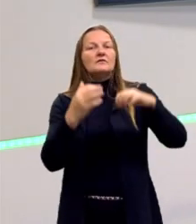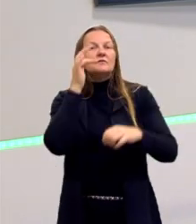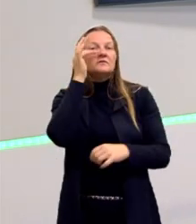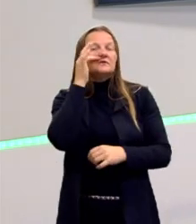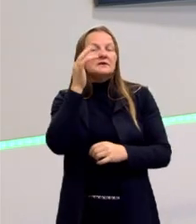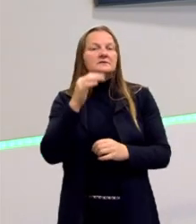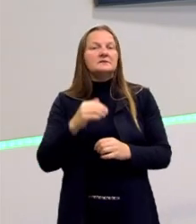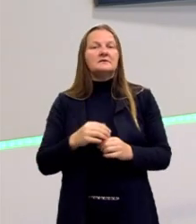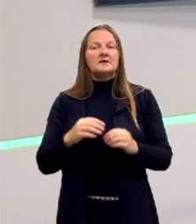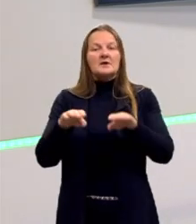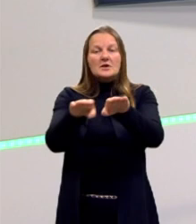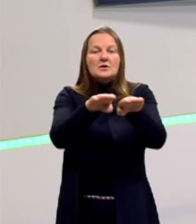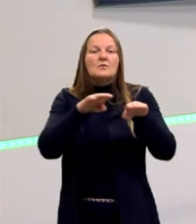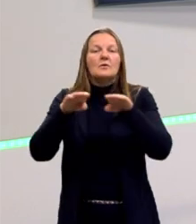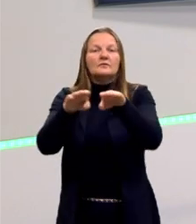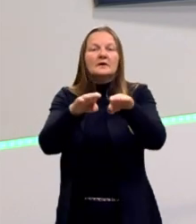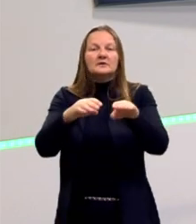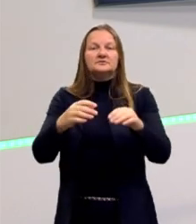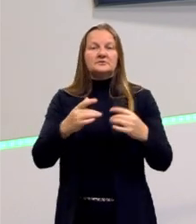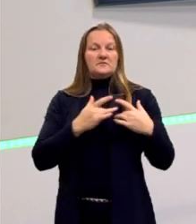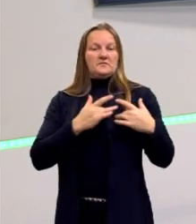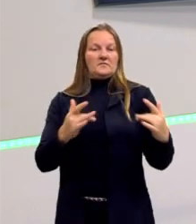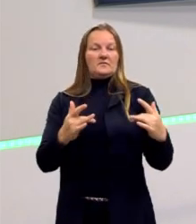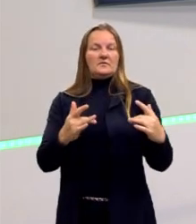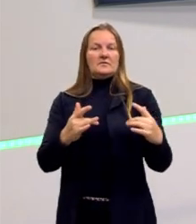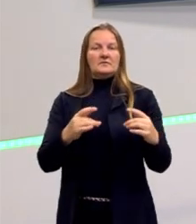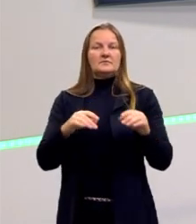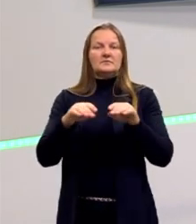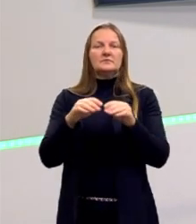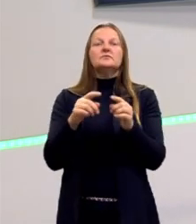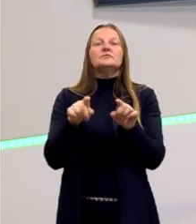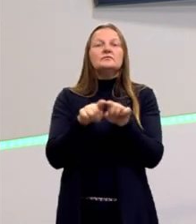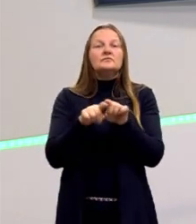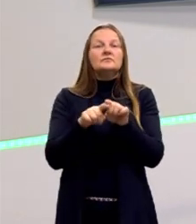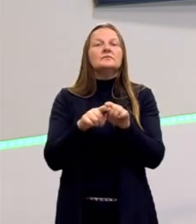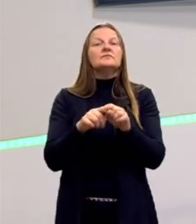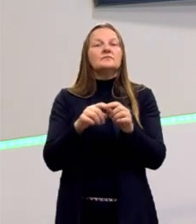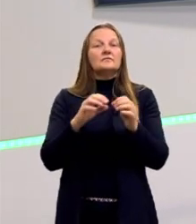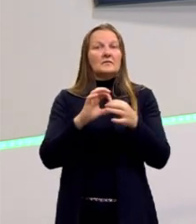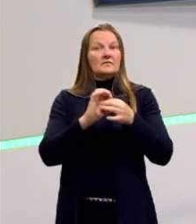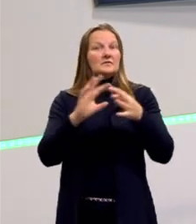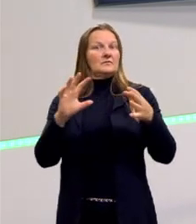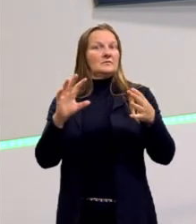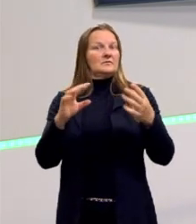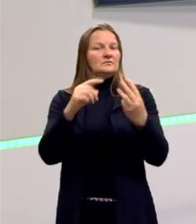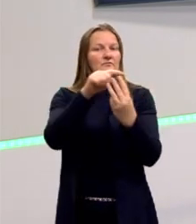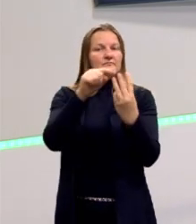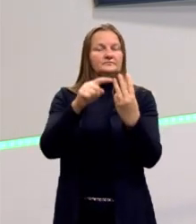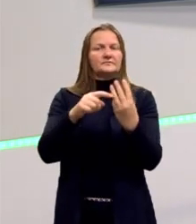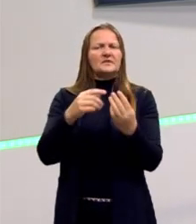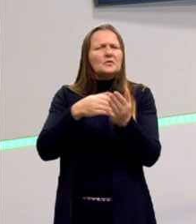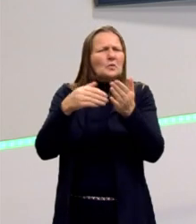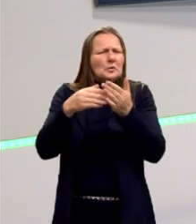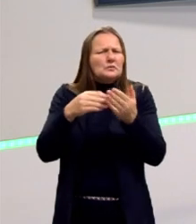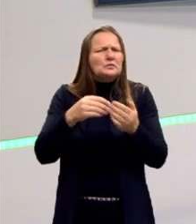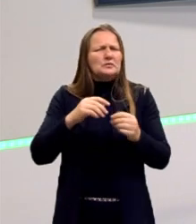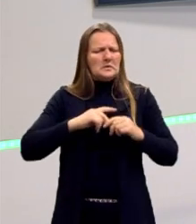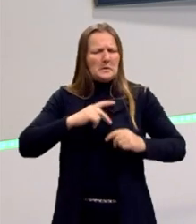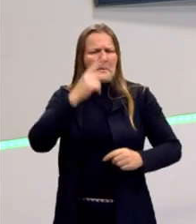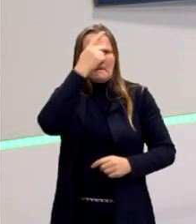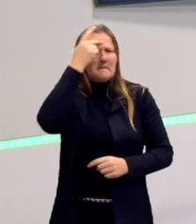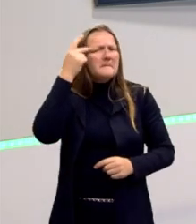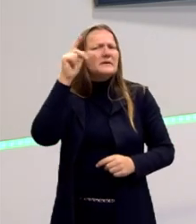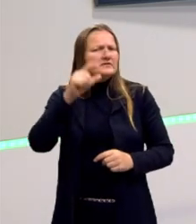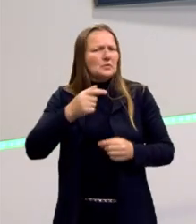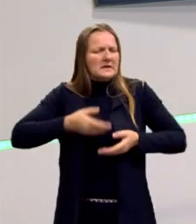e fraternidade. Lembram? Mas nem todos os homens nasciam iguais. Lembram lá que Hobbes vai dizer